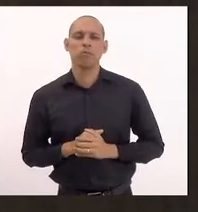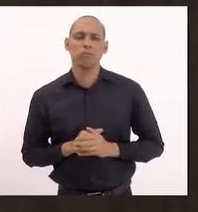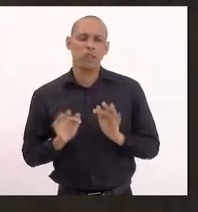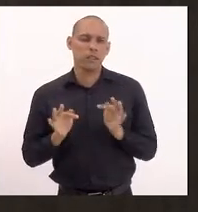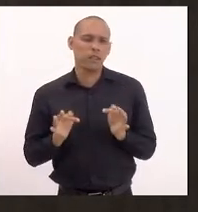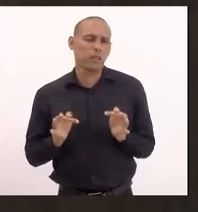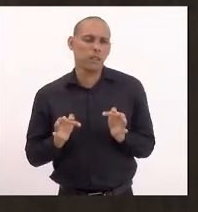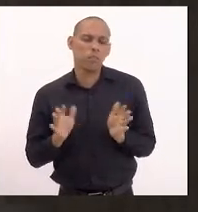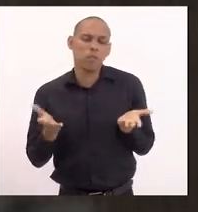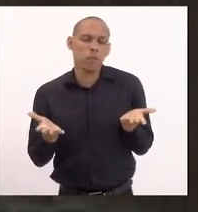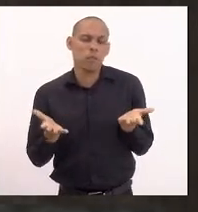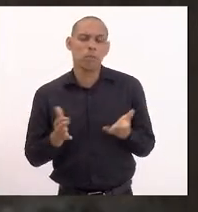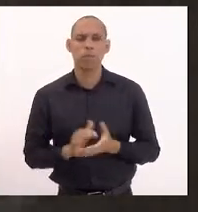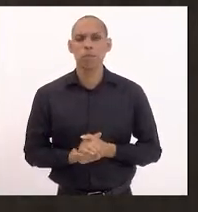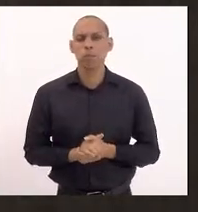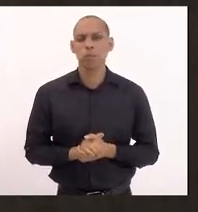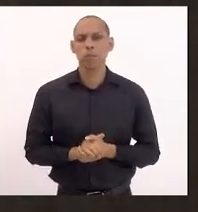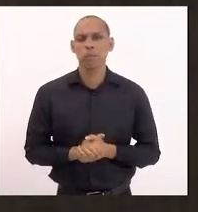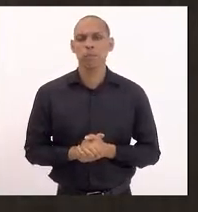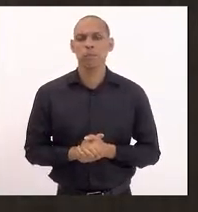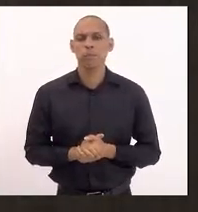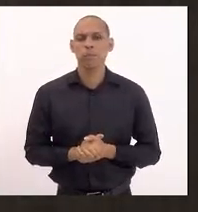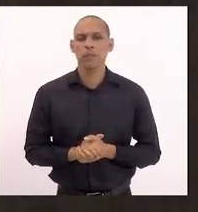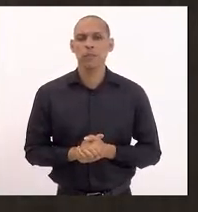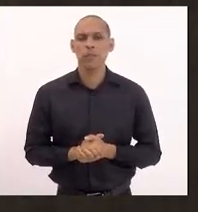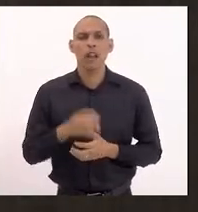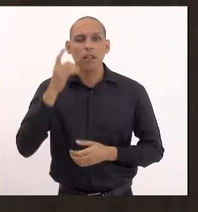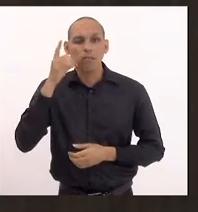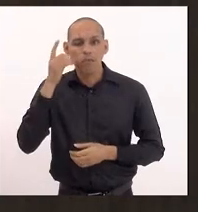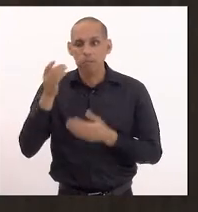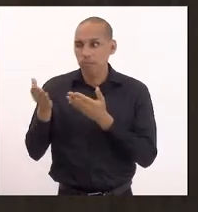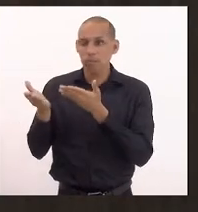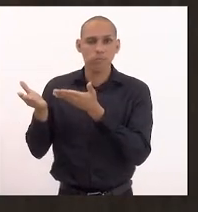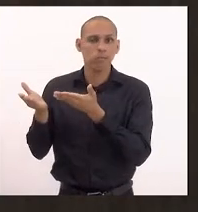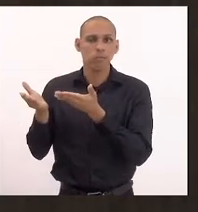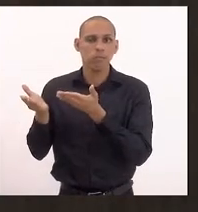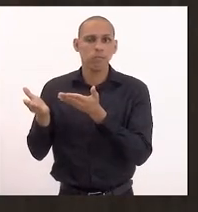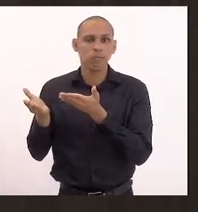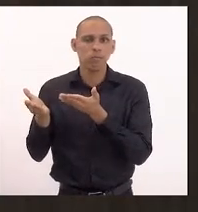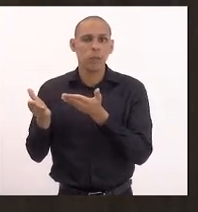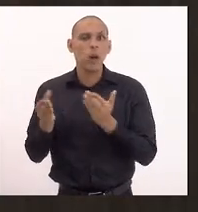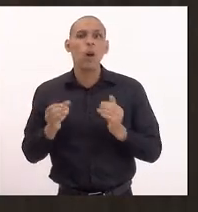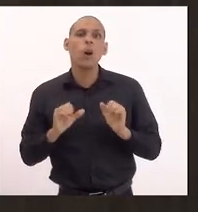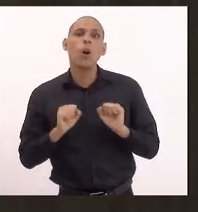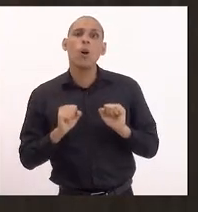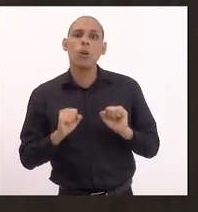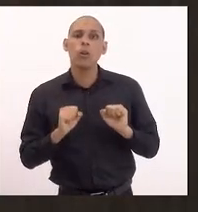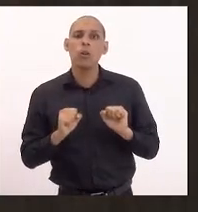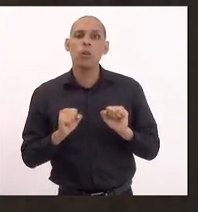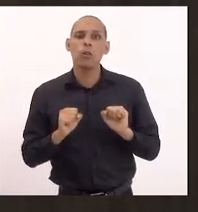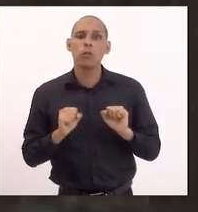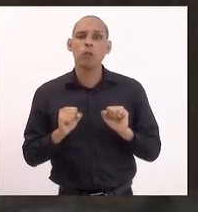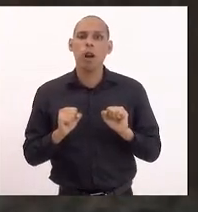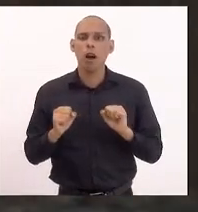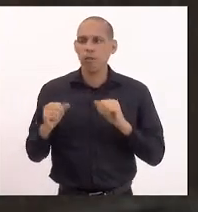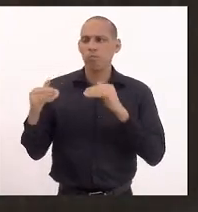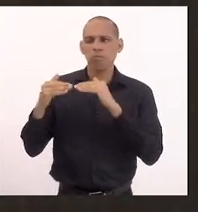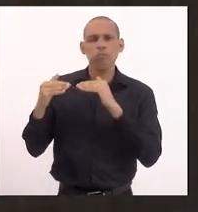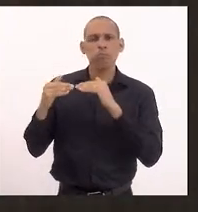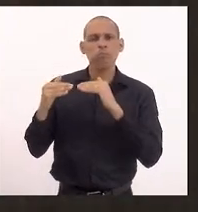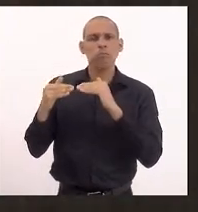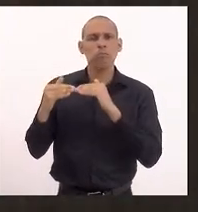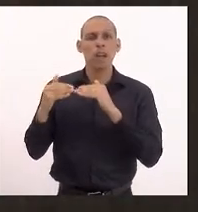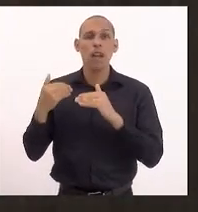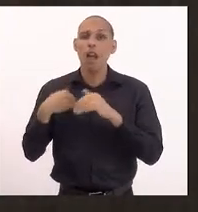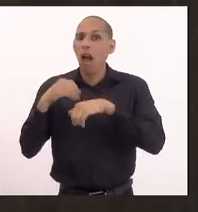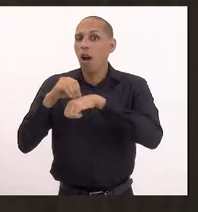Então, no sentido que as deputadas possam se entender, eu